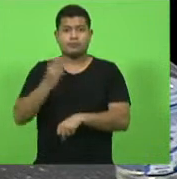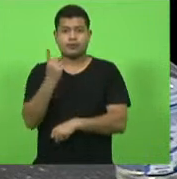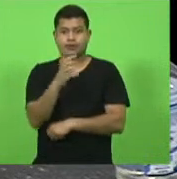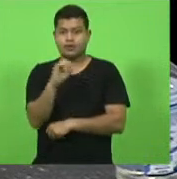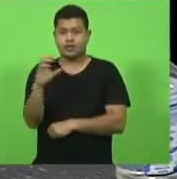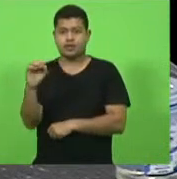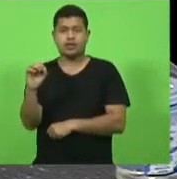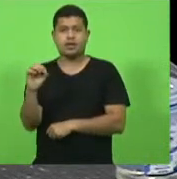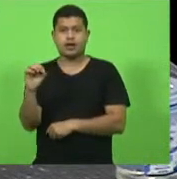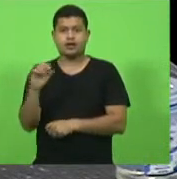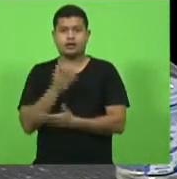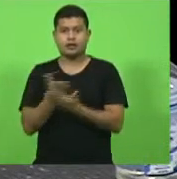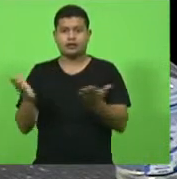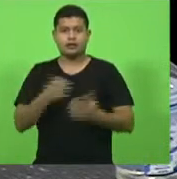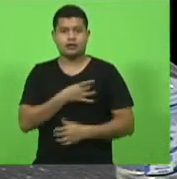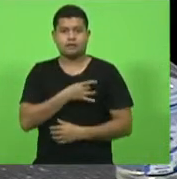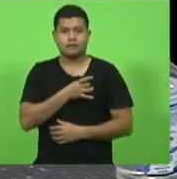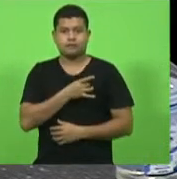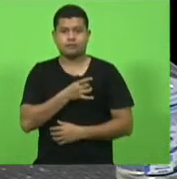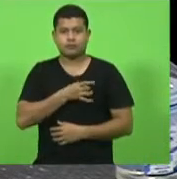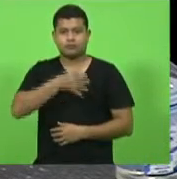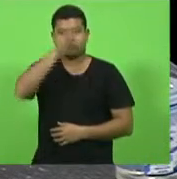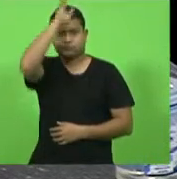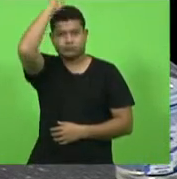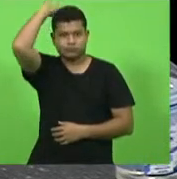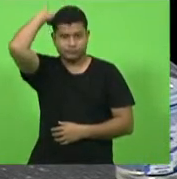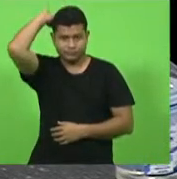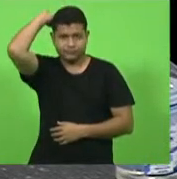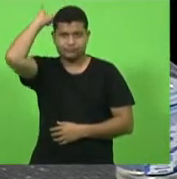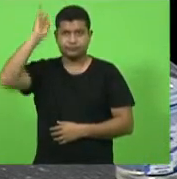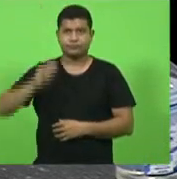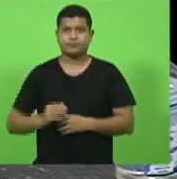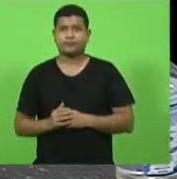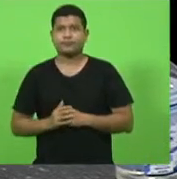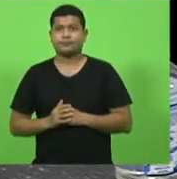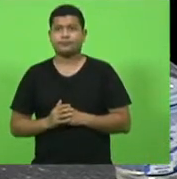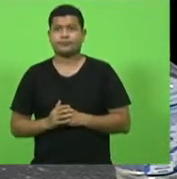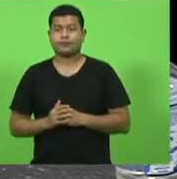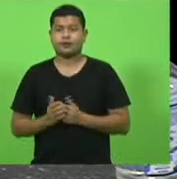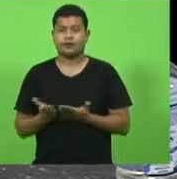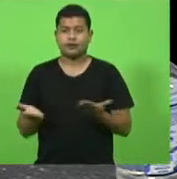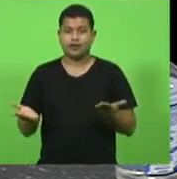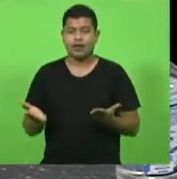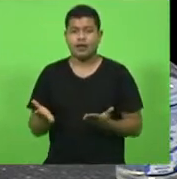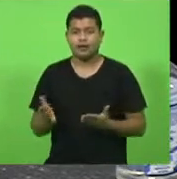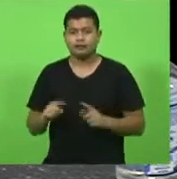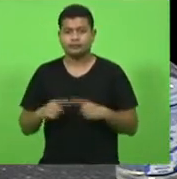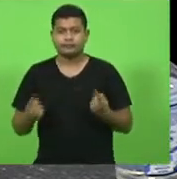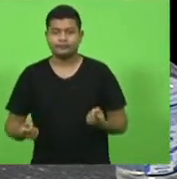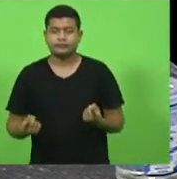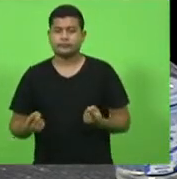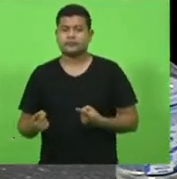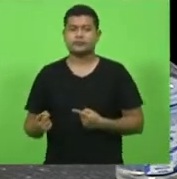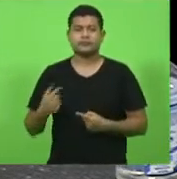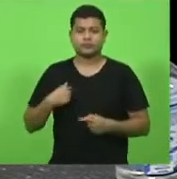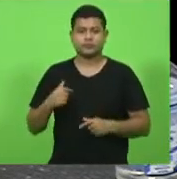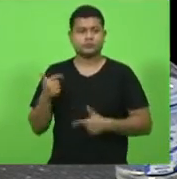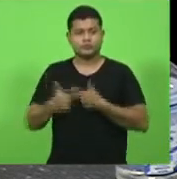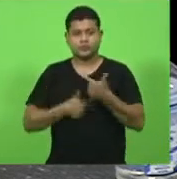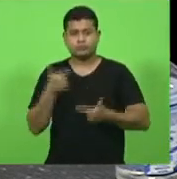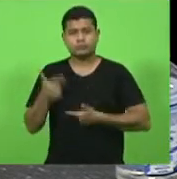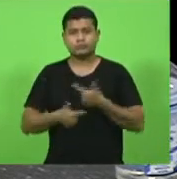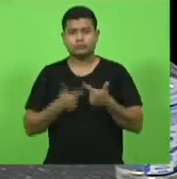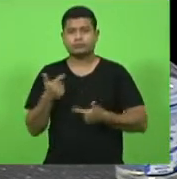voluntários bombeiros voluntários enfim que fazem é um trabalho